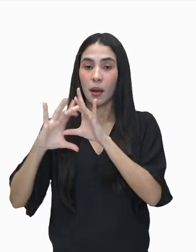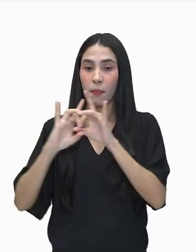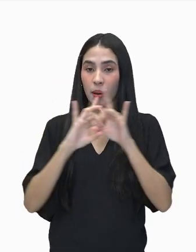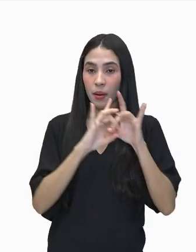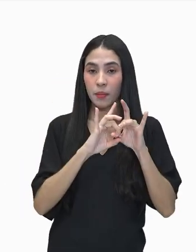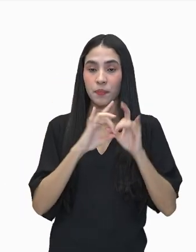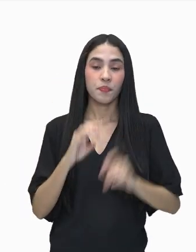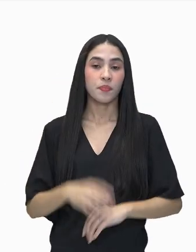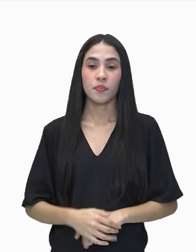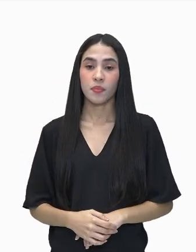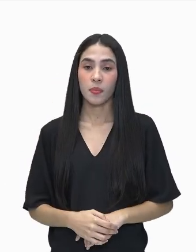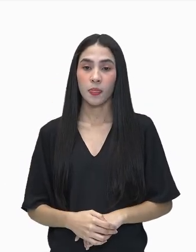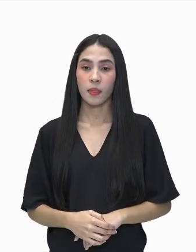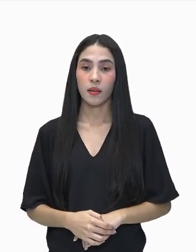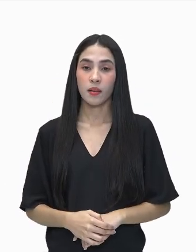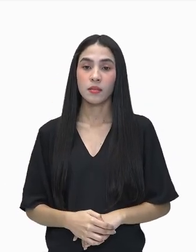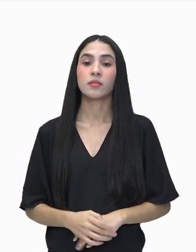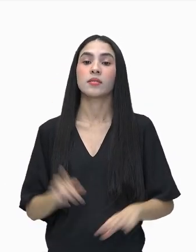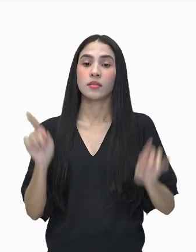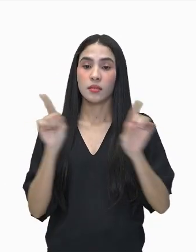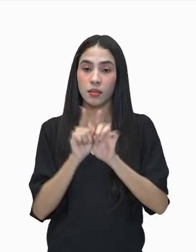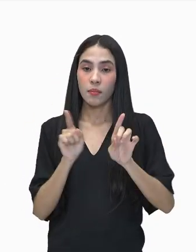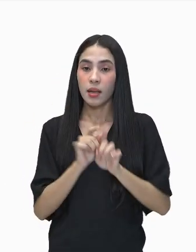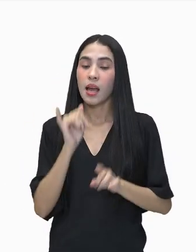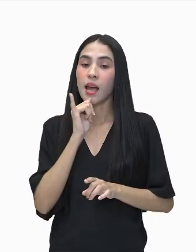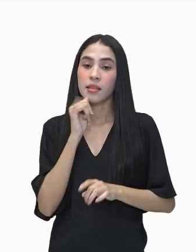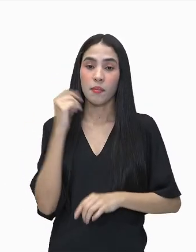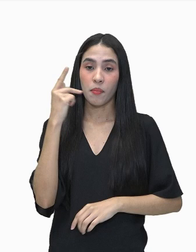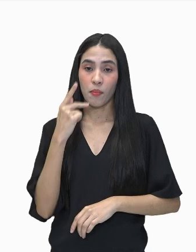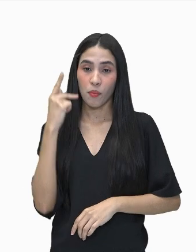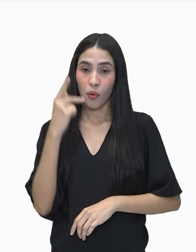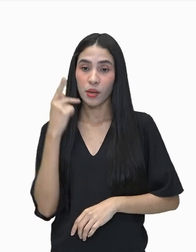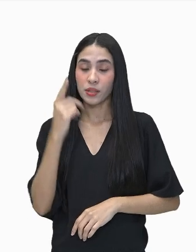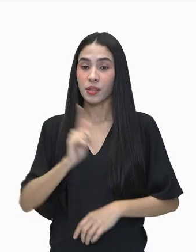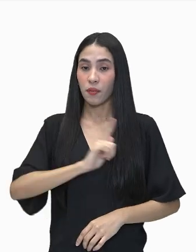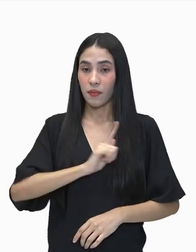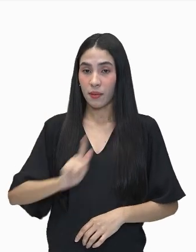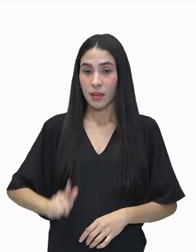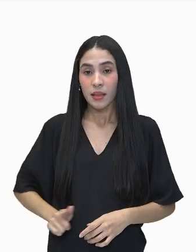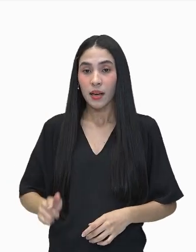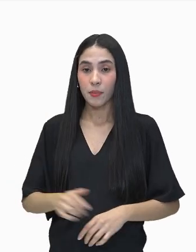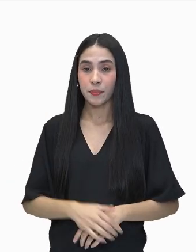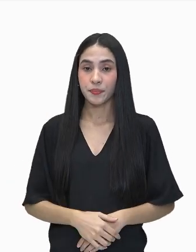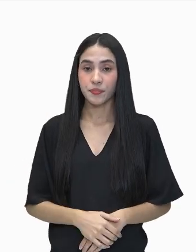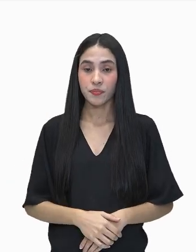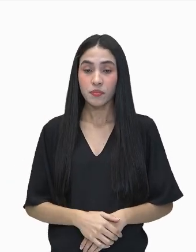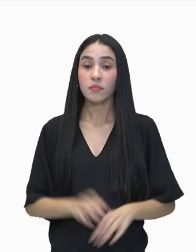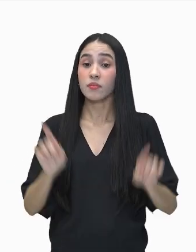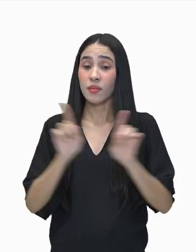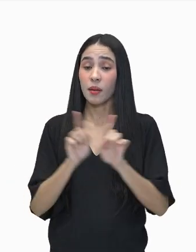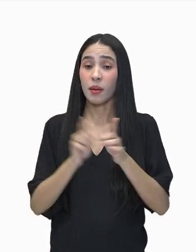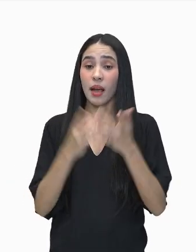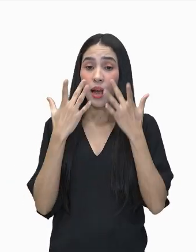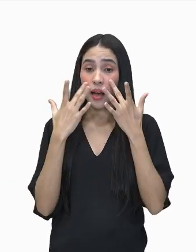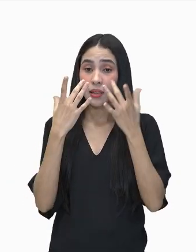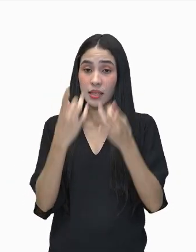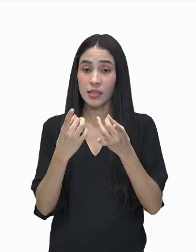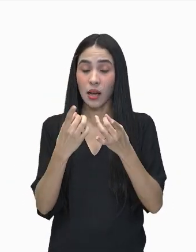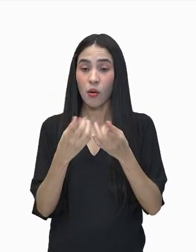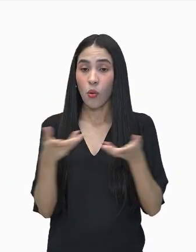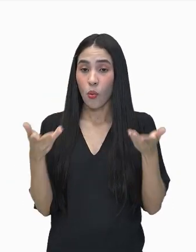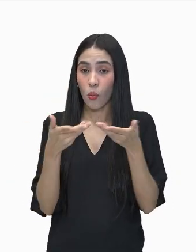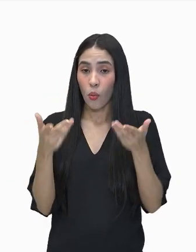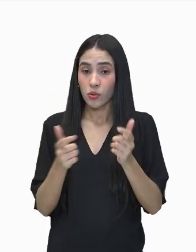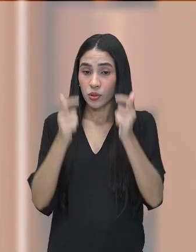aqui sobre essa questão das políticas governamentais, chamando a atenção para a nossa realidade